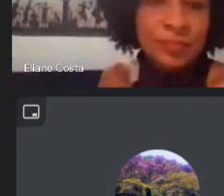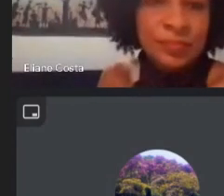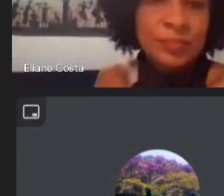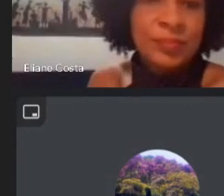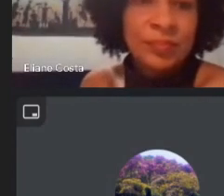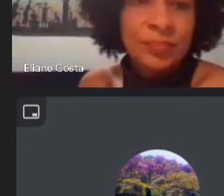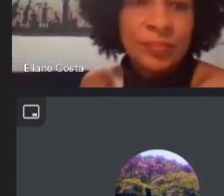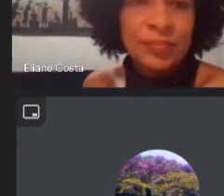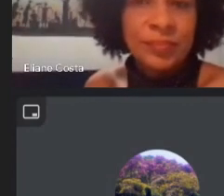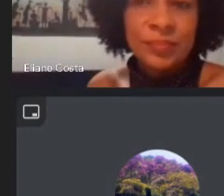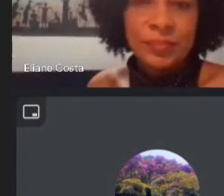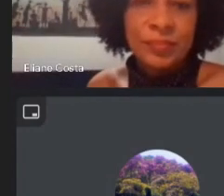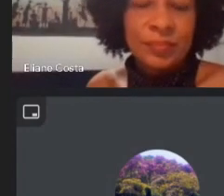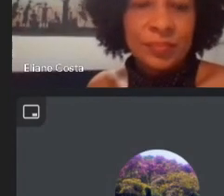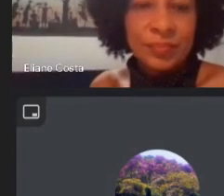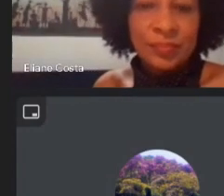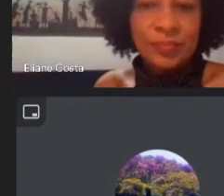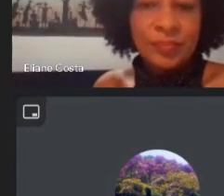texto